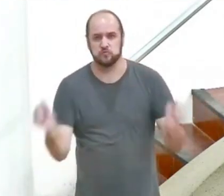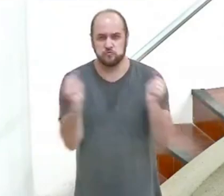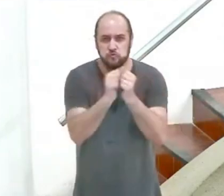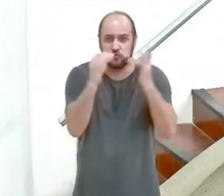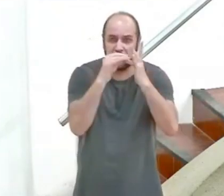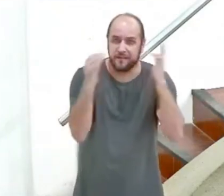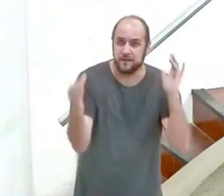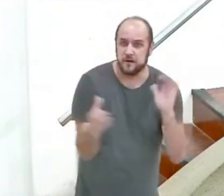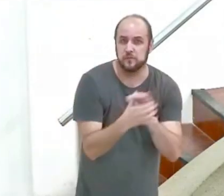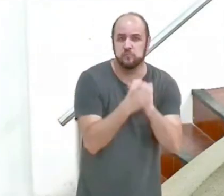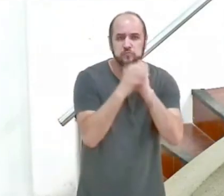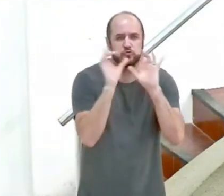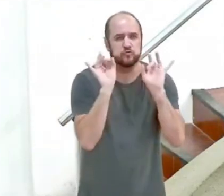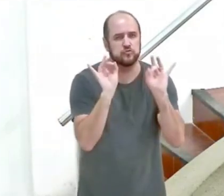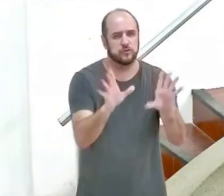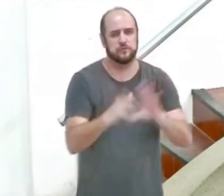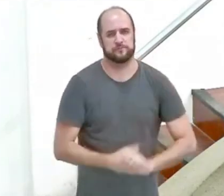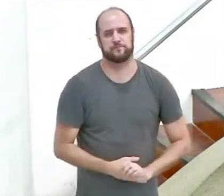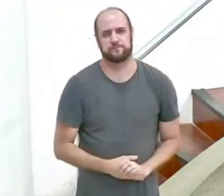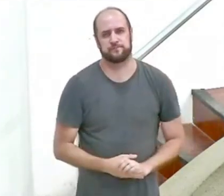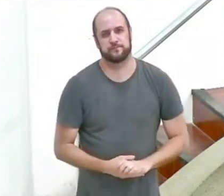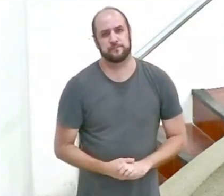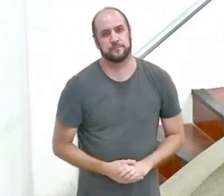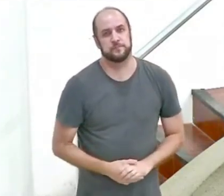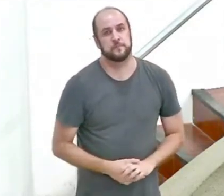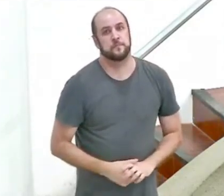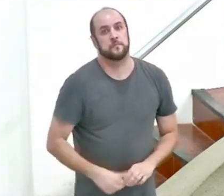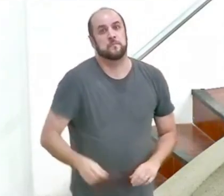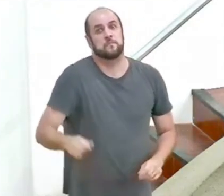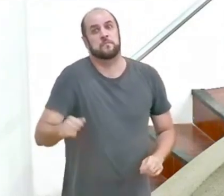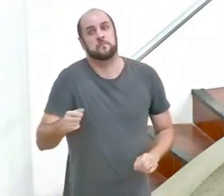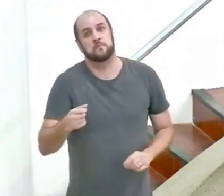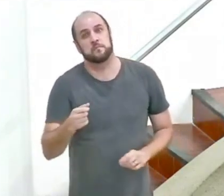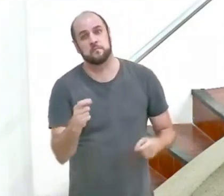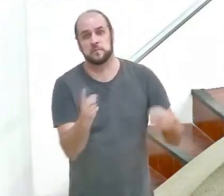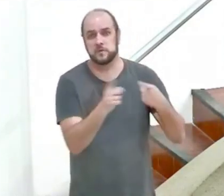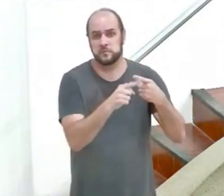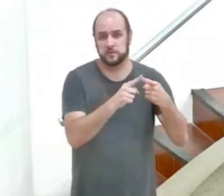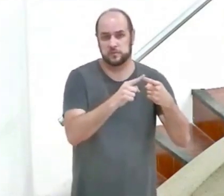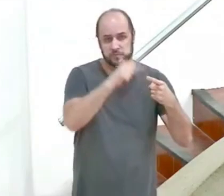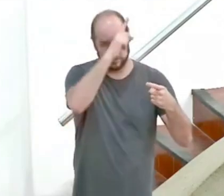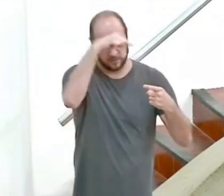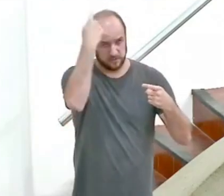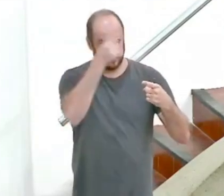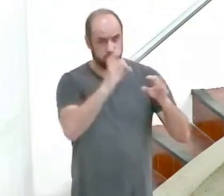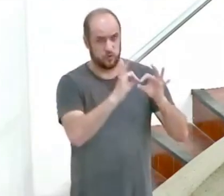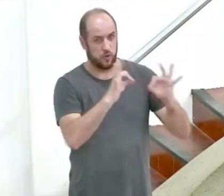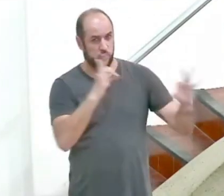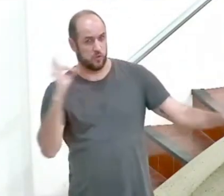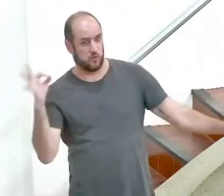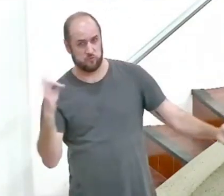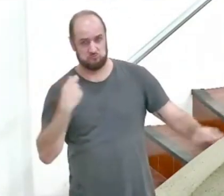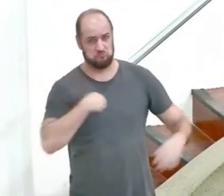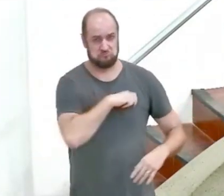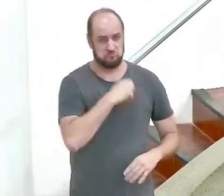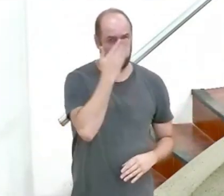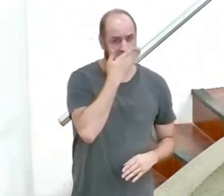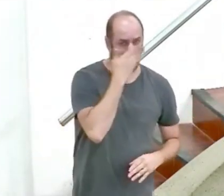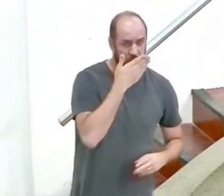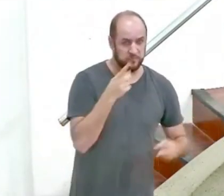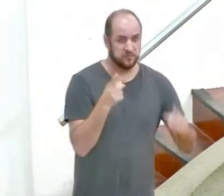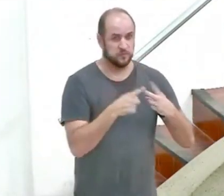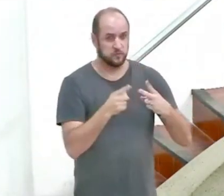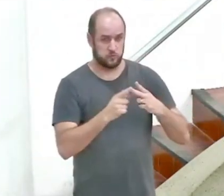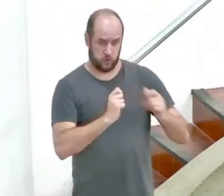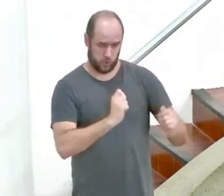casamento. Primeiro, então, ser santo é ficar longe da imoralidade. Segundo, controlar